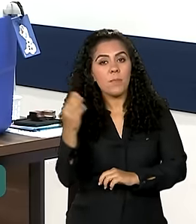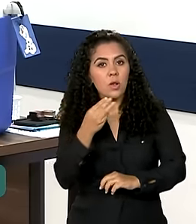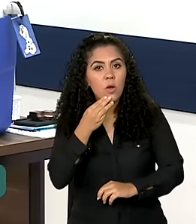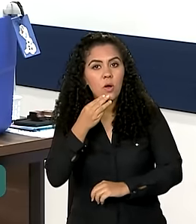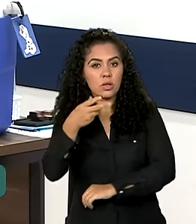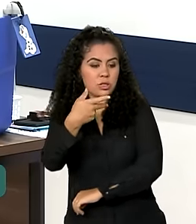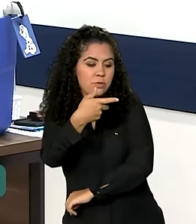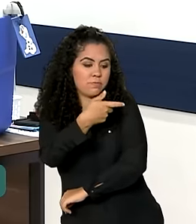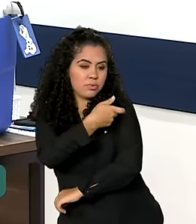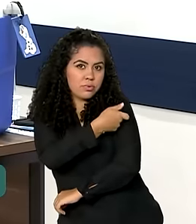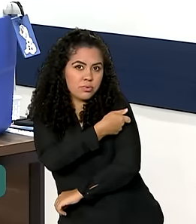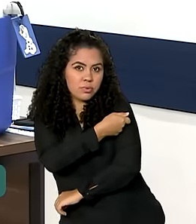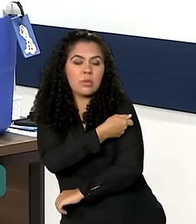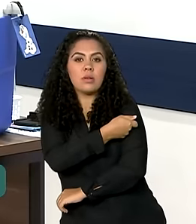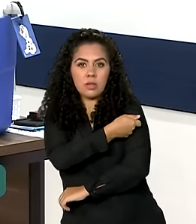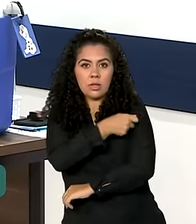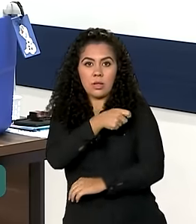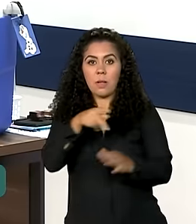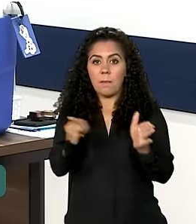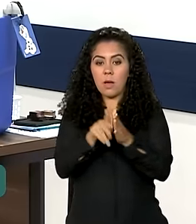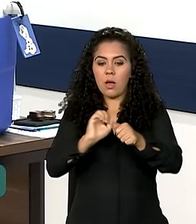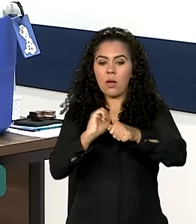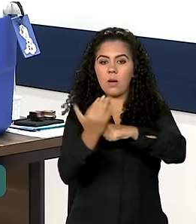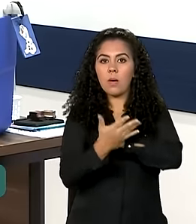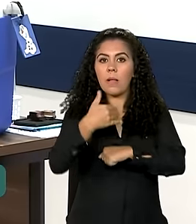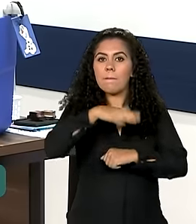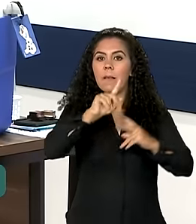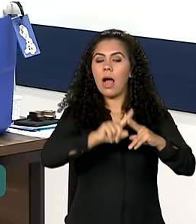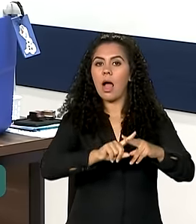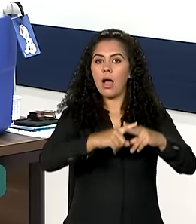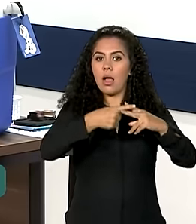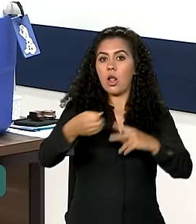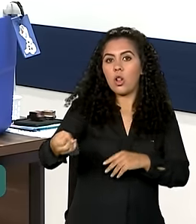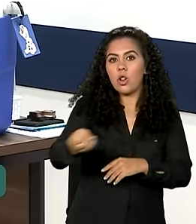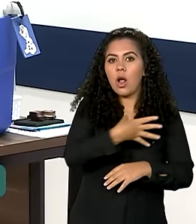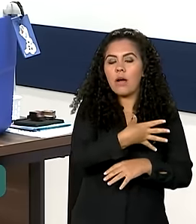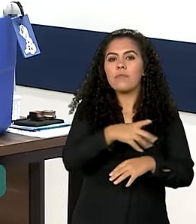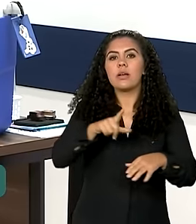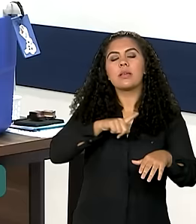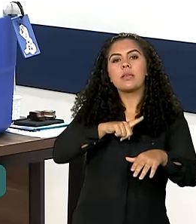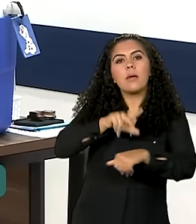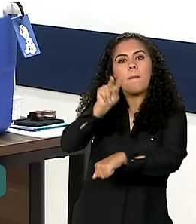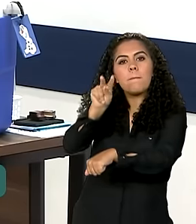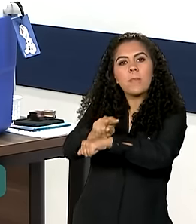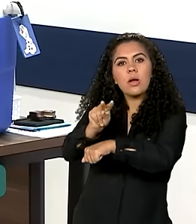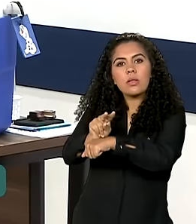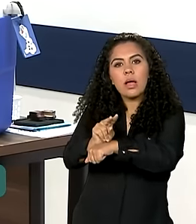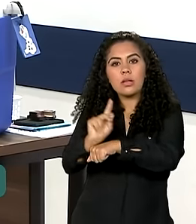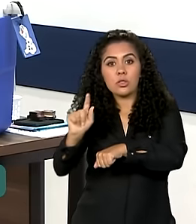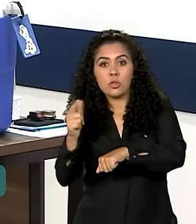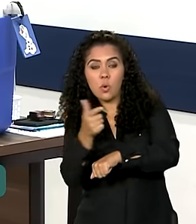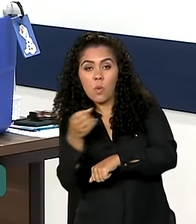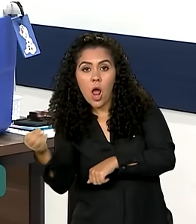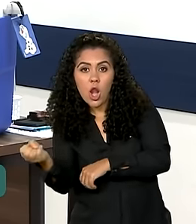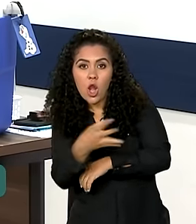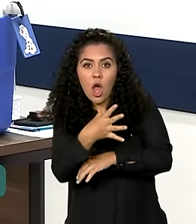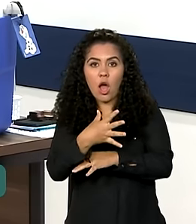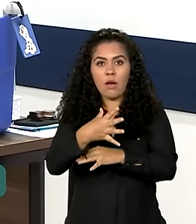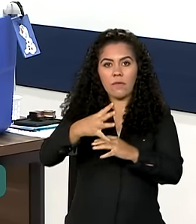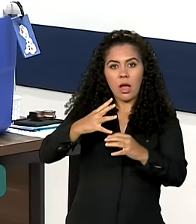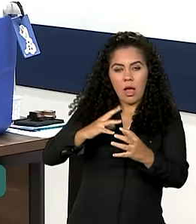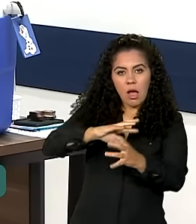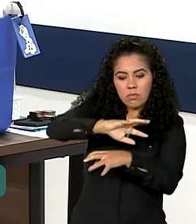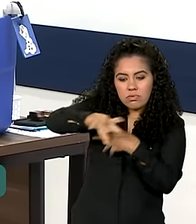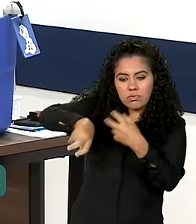-19, numa versão atualizada, que protege contra uma nova variante do coronavírus. Mas o Ministério da Saúde